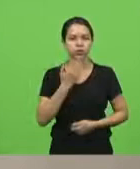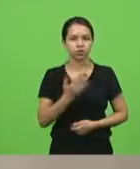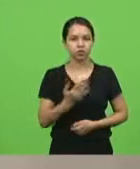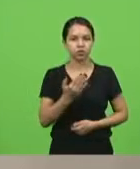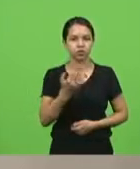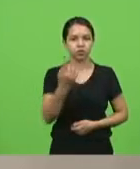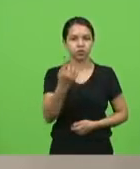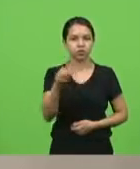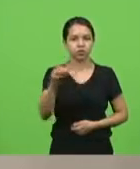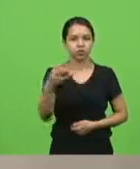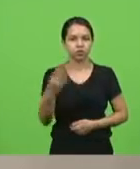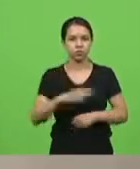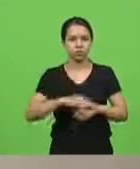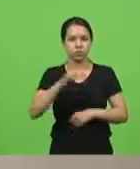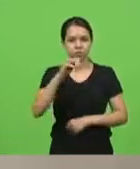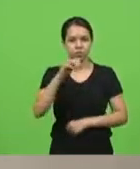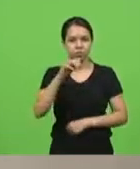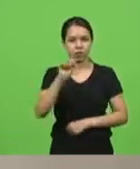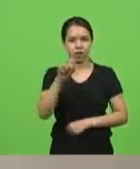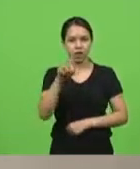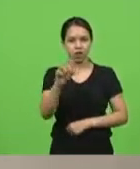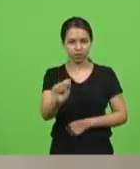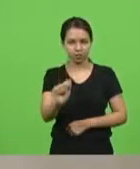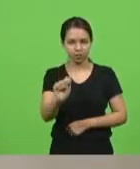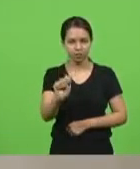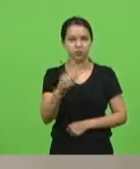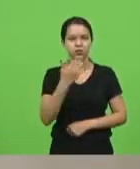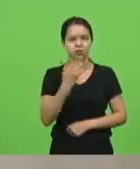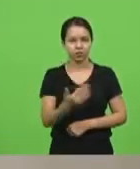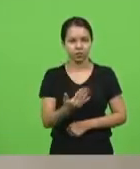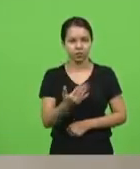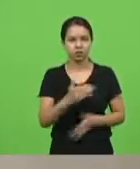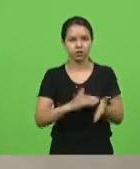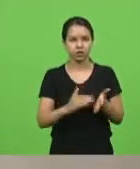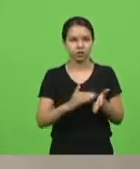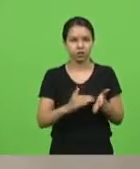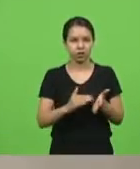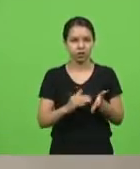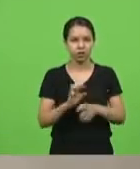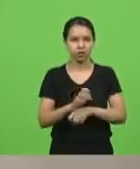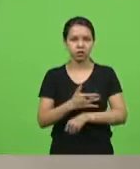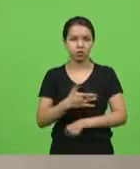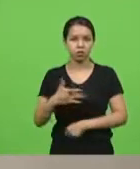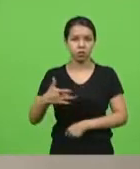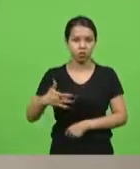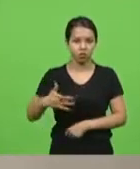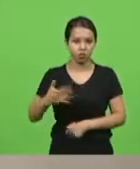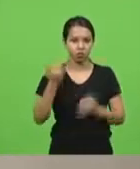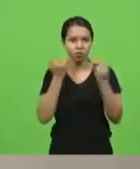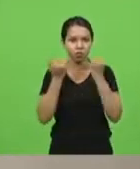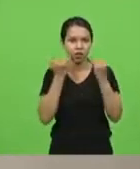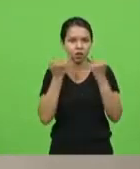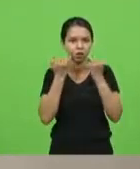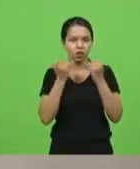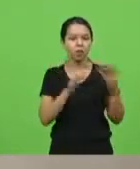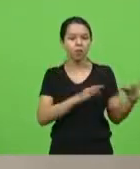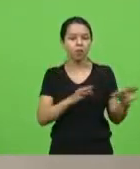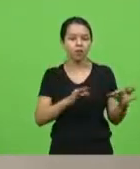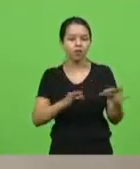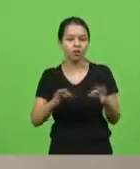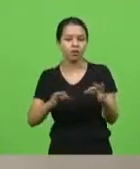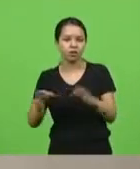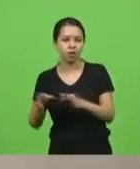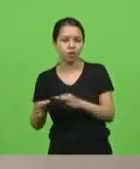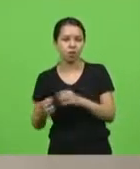174, autor deputado Adade Luca, solicitando ao secretário de Estado da Saúde informações acerca do planejamento para os tratamentos